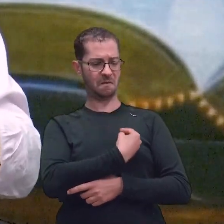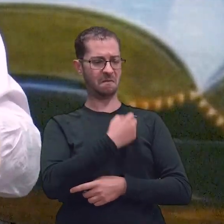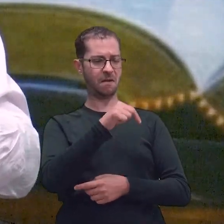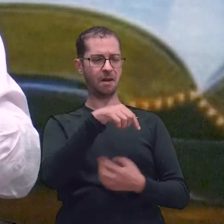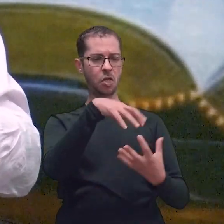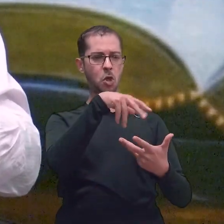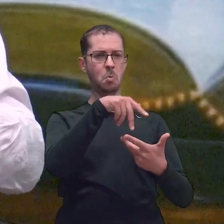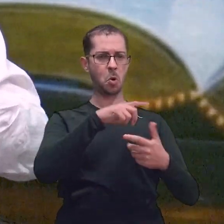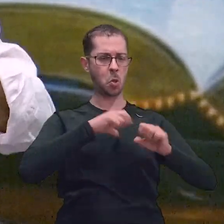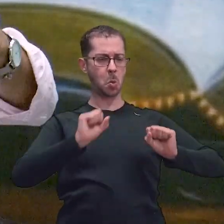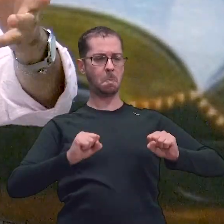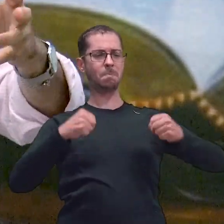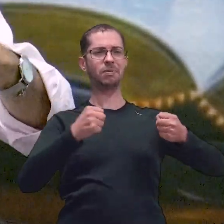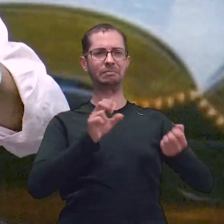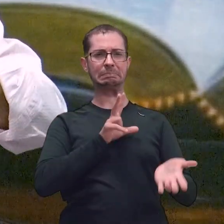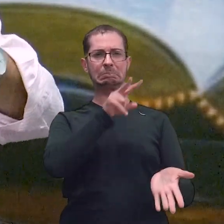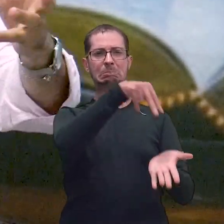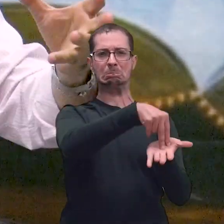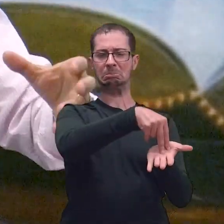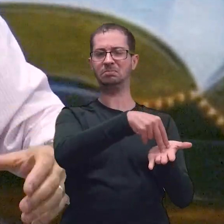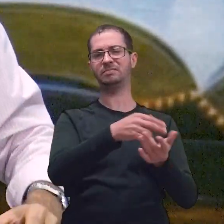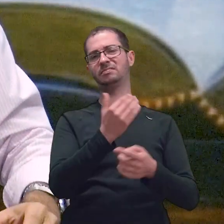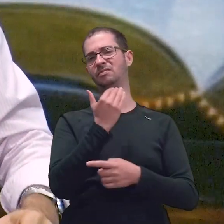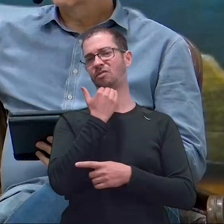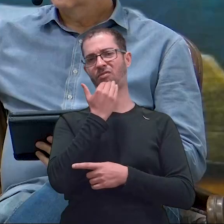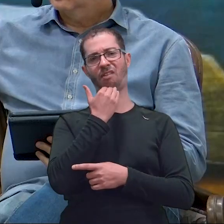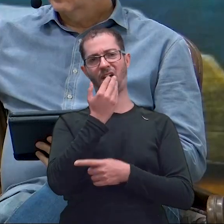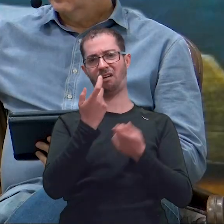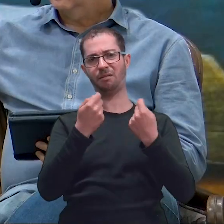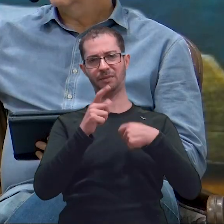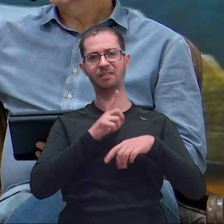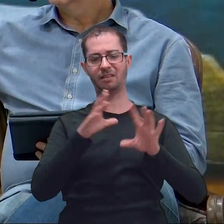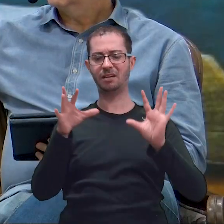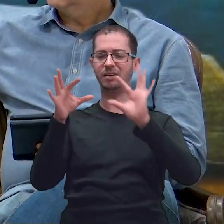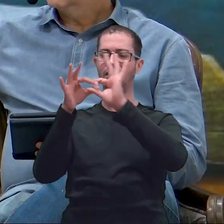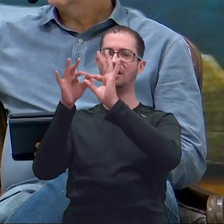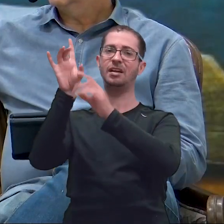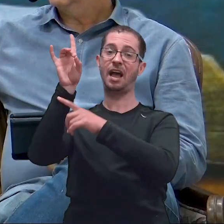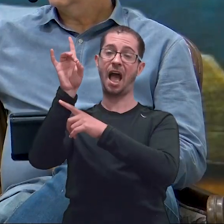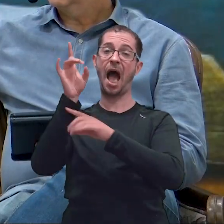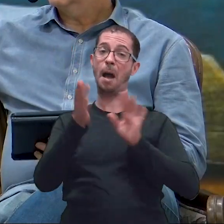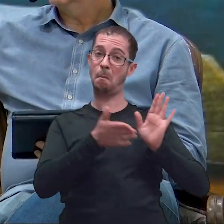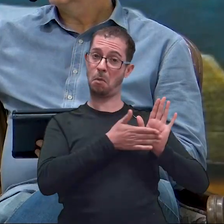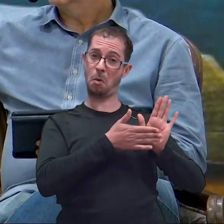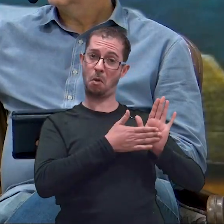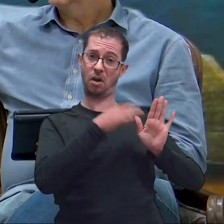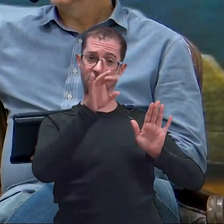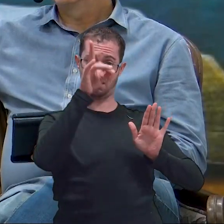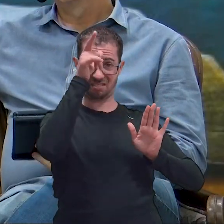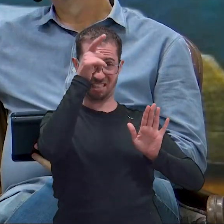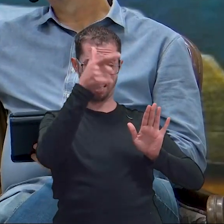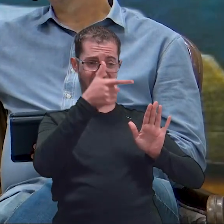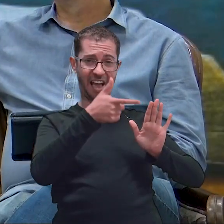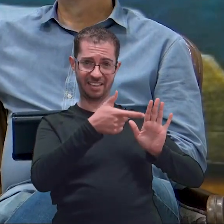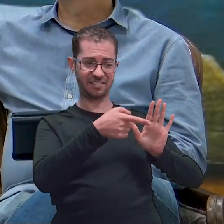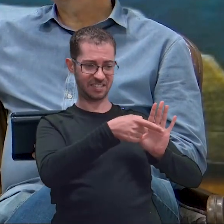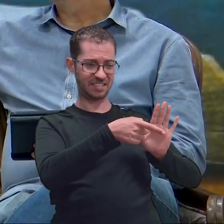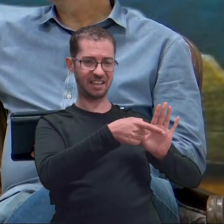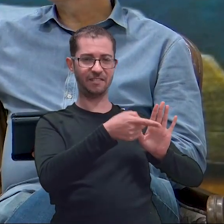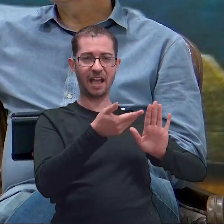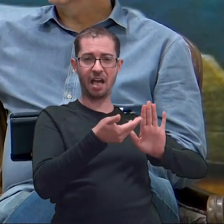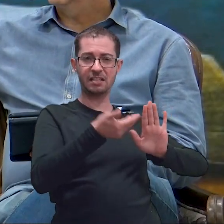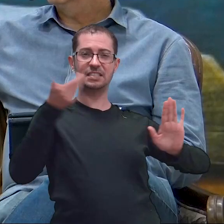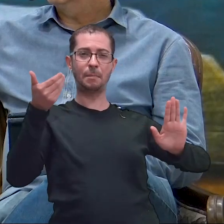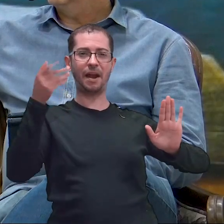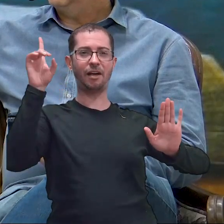nesse mundo aleatório a Deus, que é a proposta de Satanás, Alienados a Deus. Vamos ficar batendo